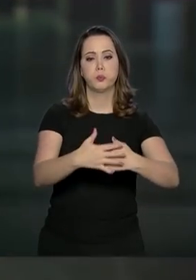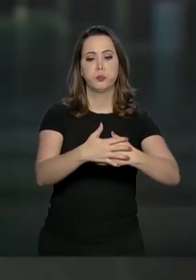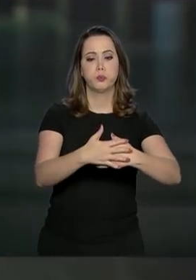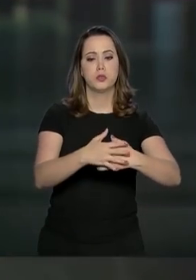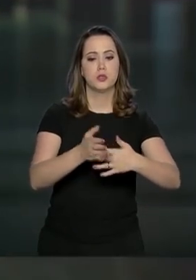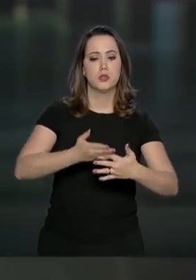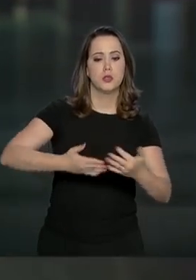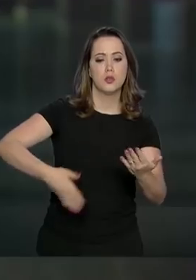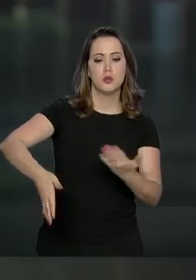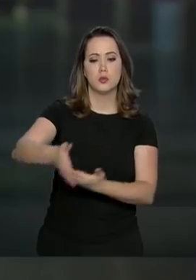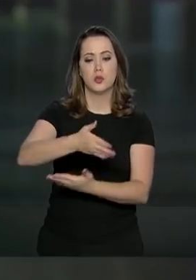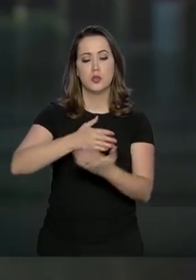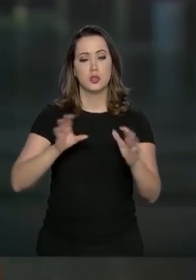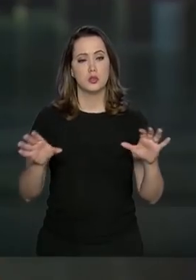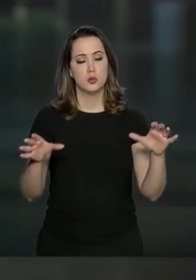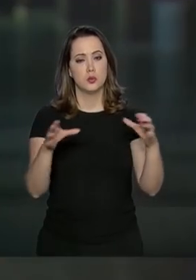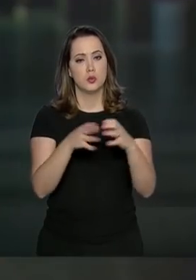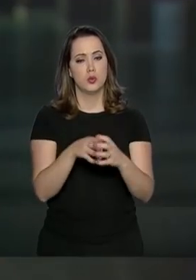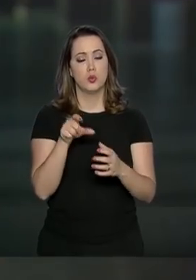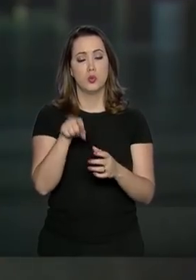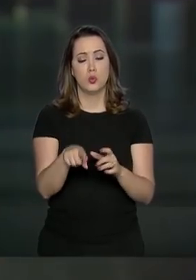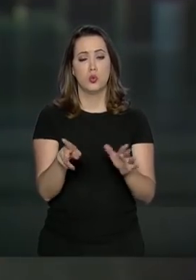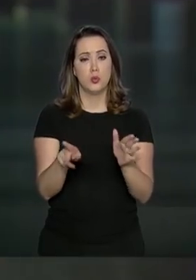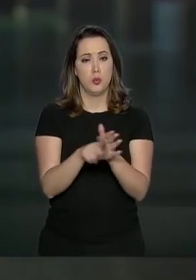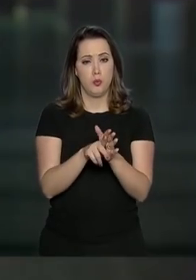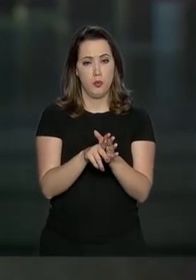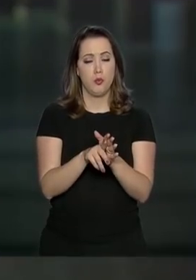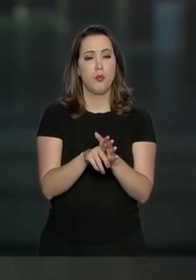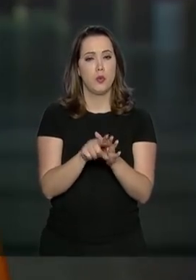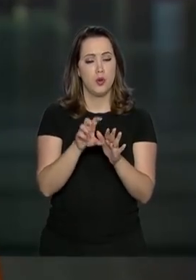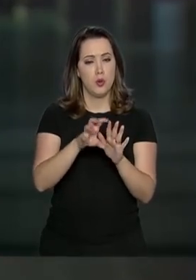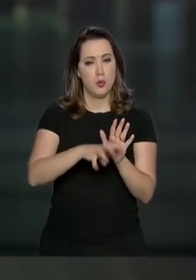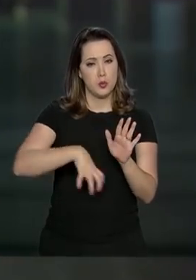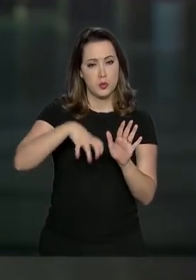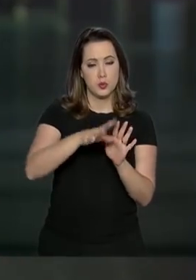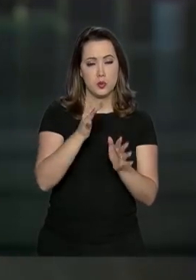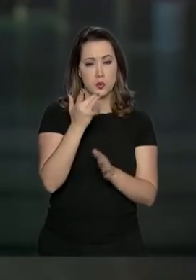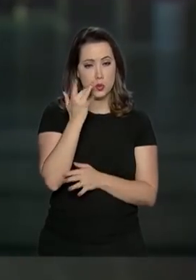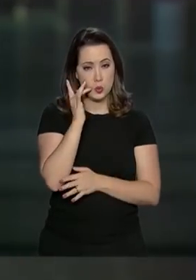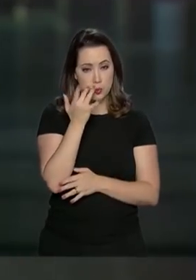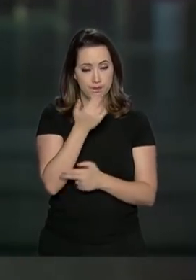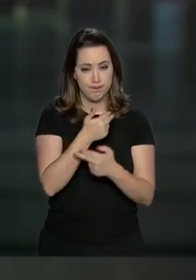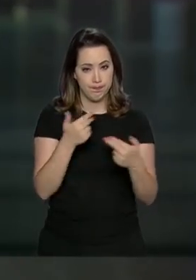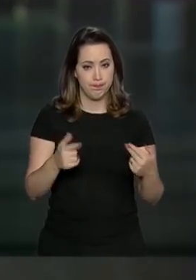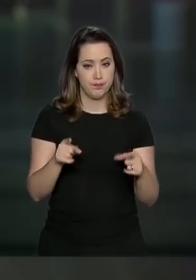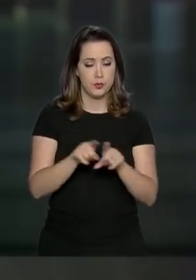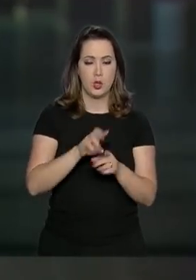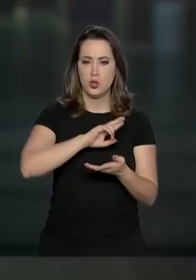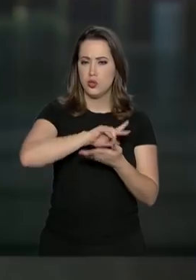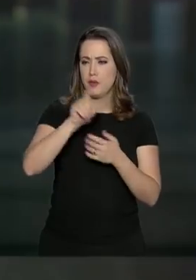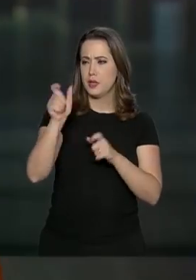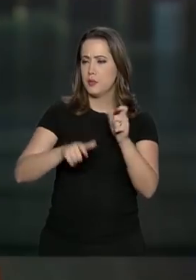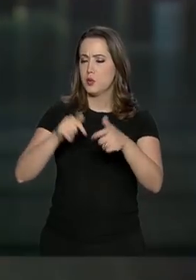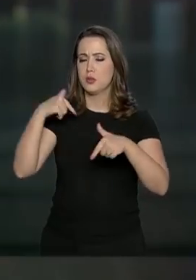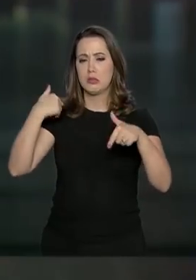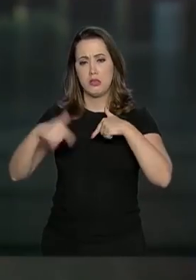movimentados para a Agência Nacional de Mineração, geólogos, geógrafos, analistas de infraestrutura, técnicos